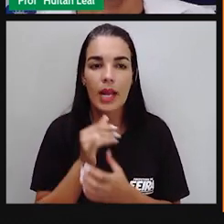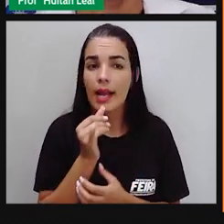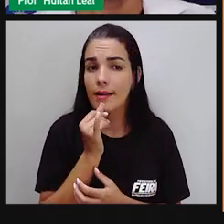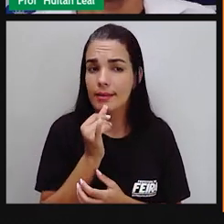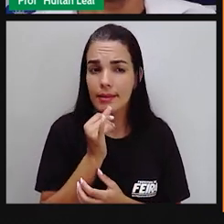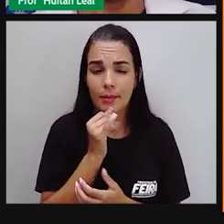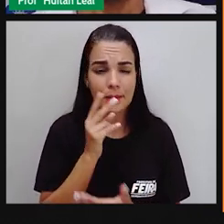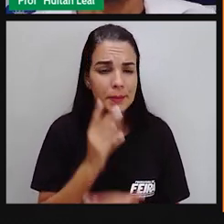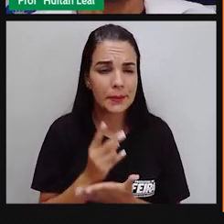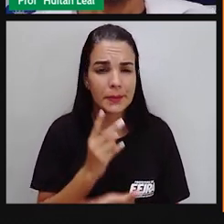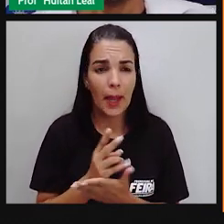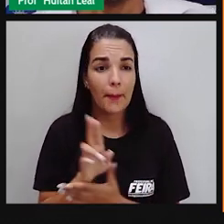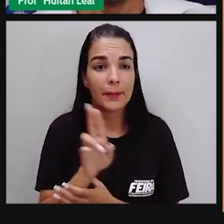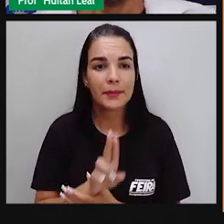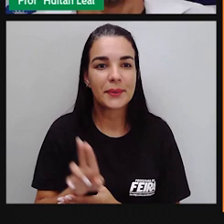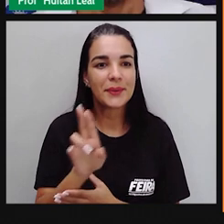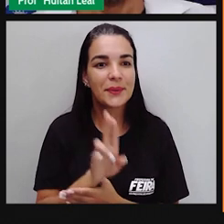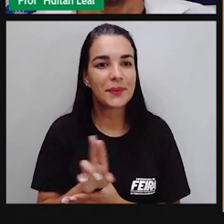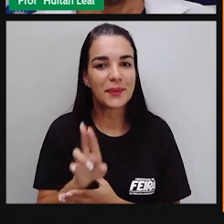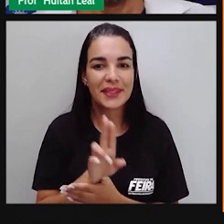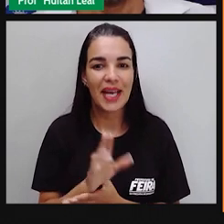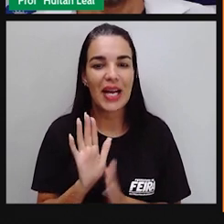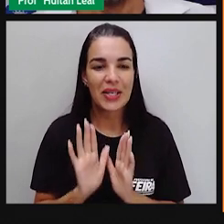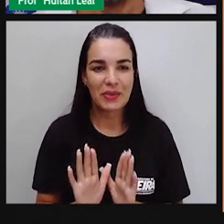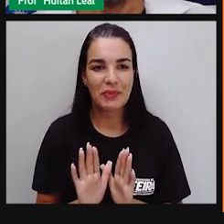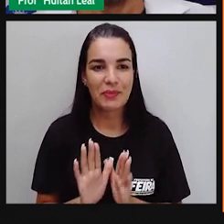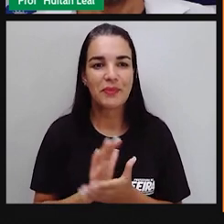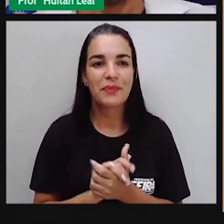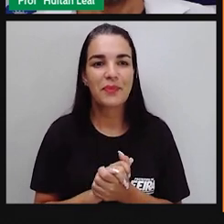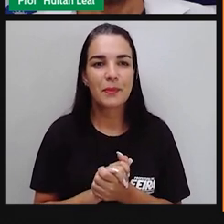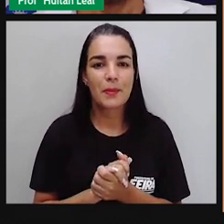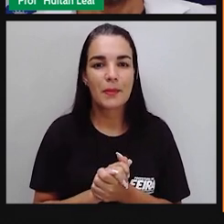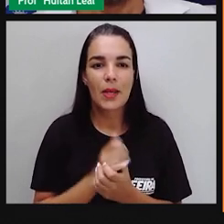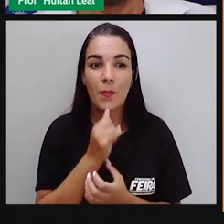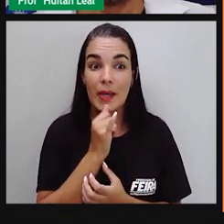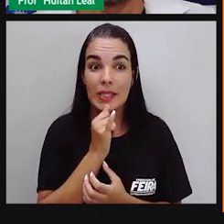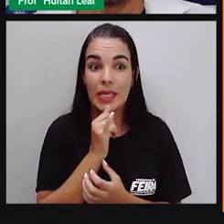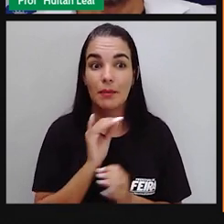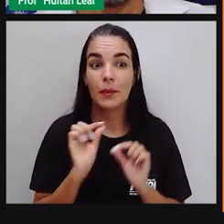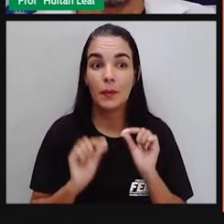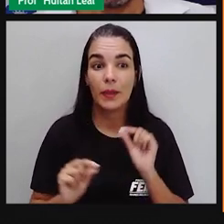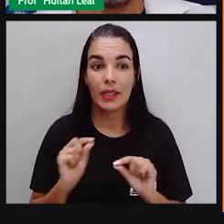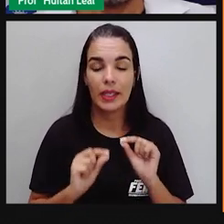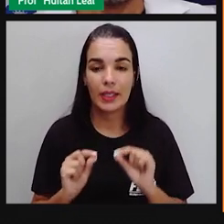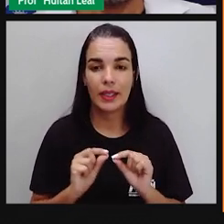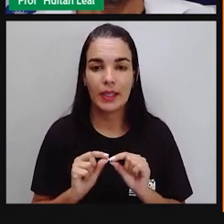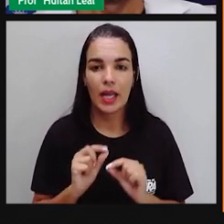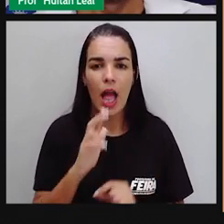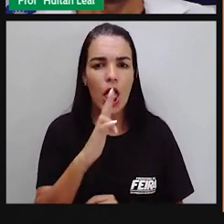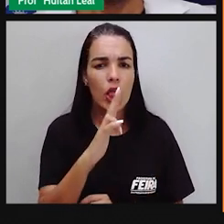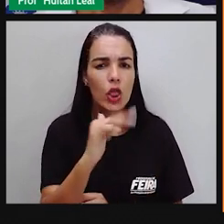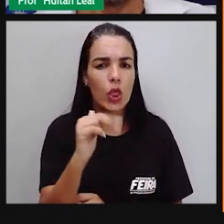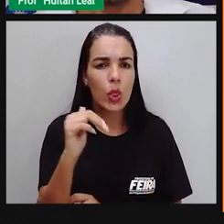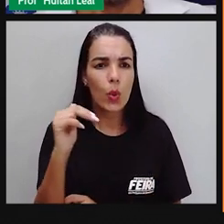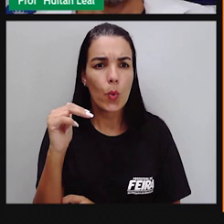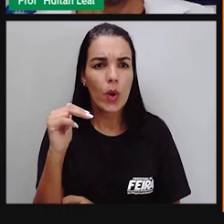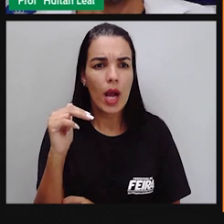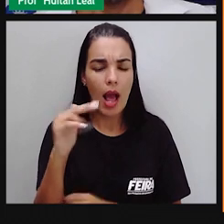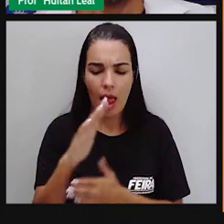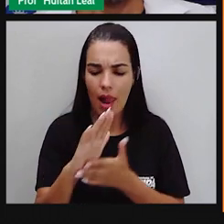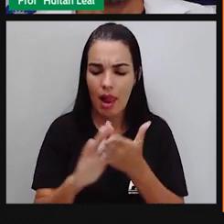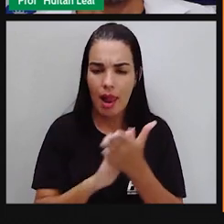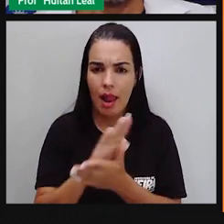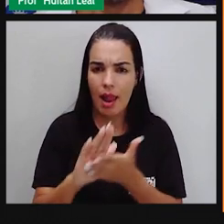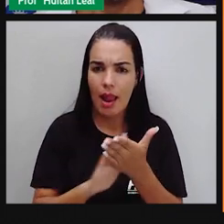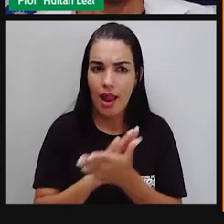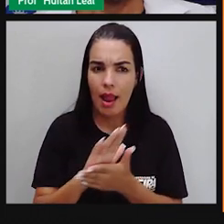muito comum utilizarmos esse exemplo aí. Essa forma de expressão, de falar. Nunca lave